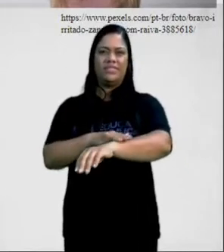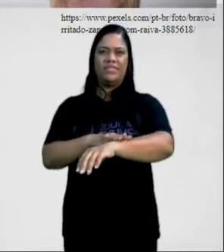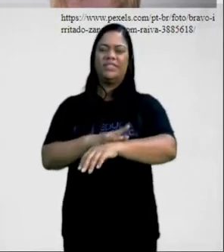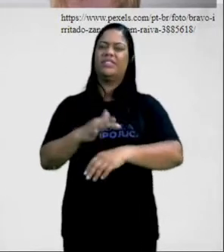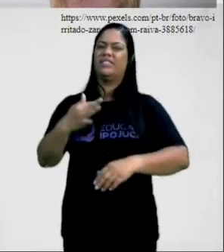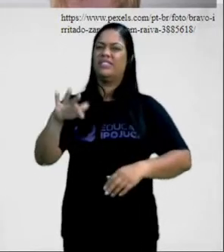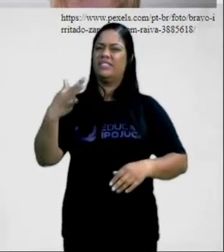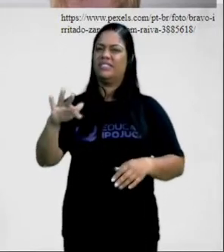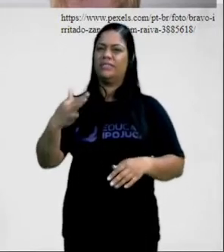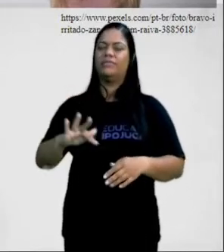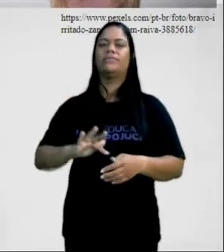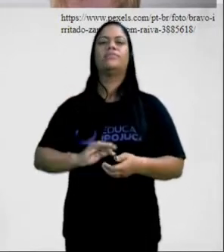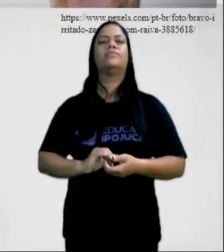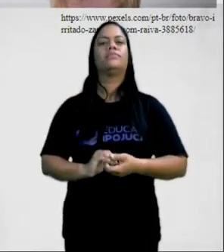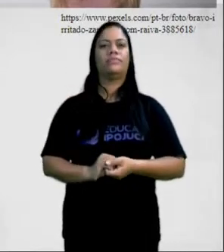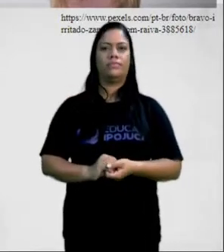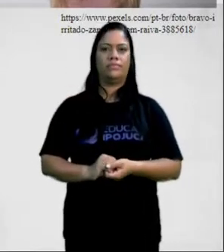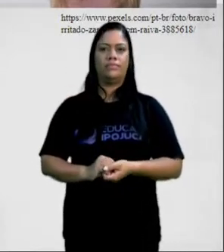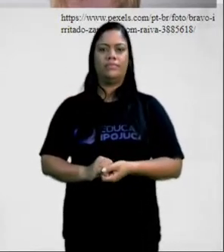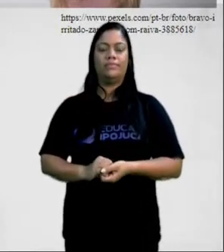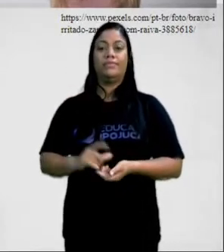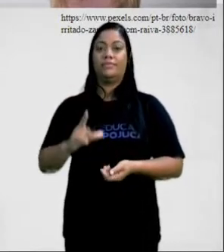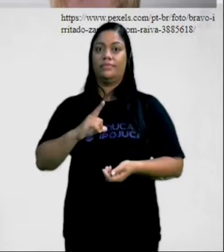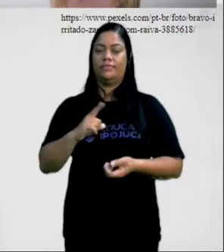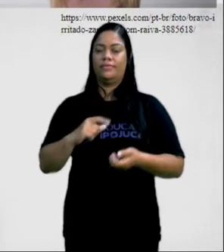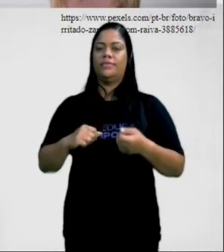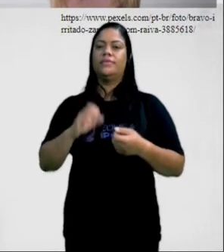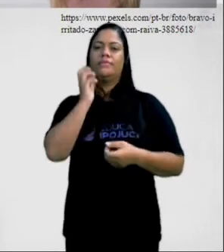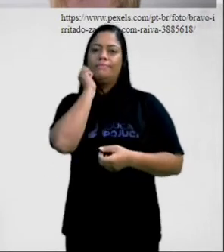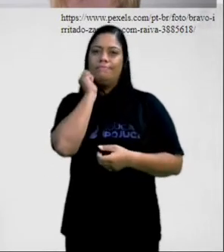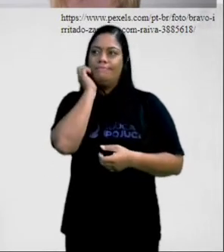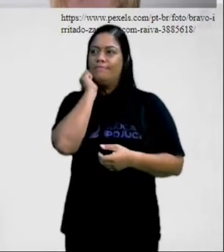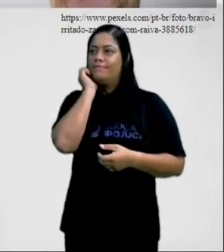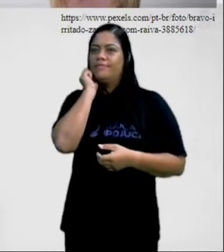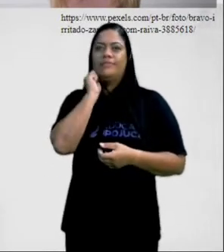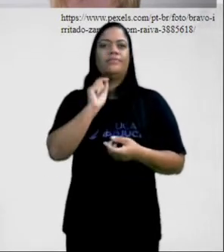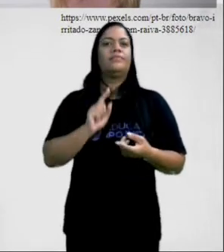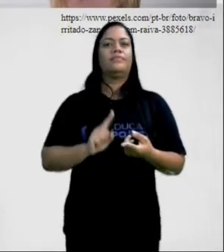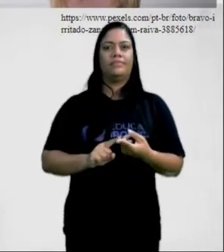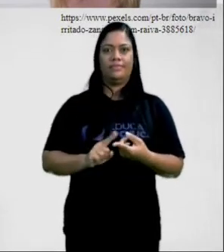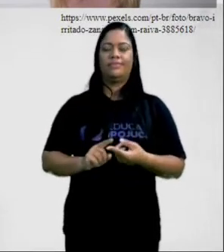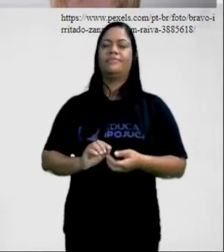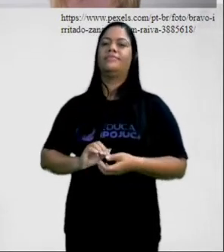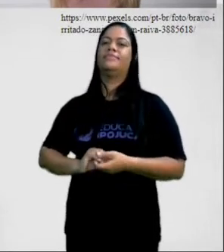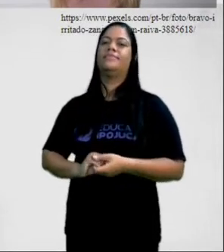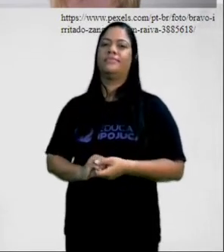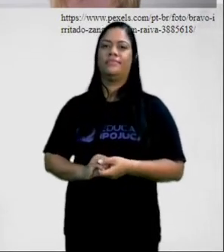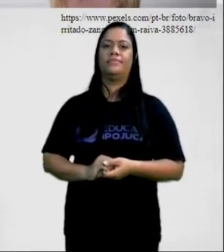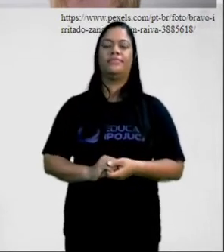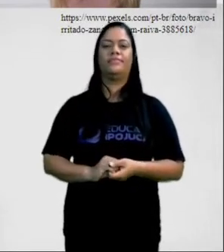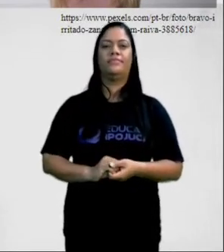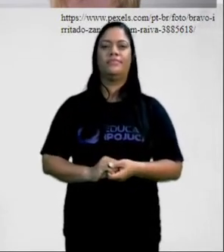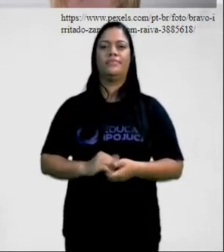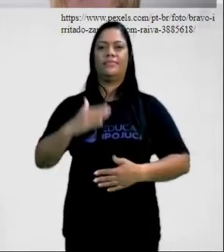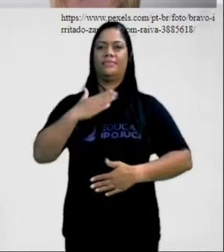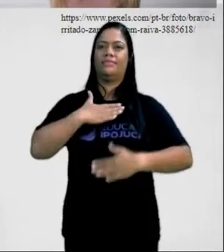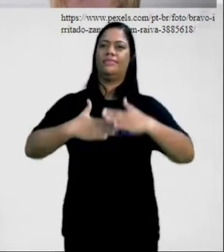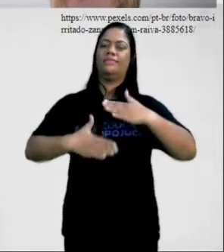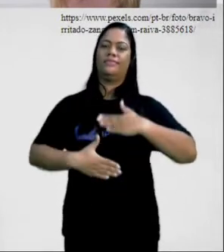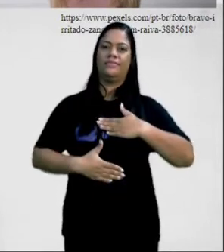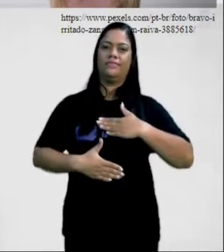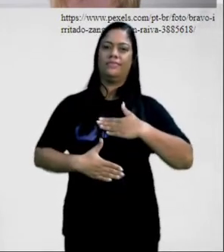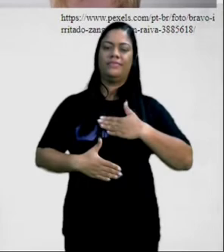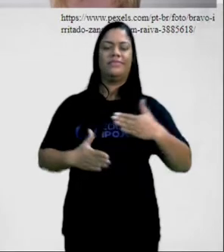nas articulações, né? Ansiedade e também o overtraining. O overtraining é quando o corpo